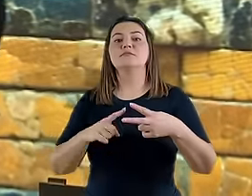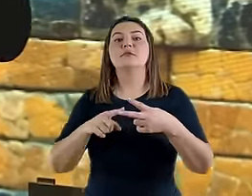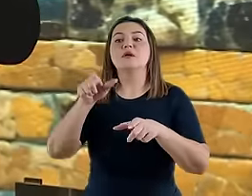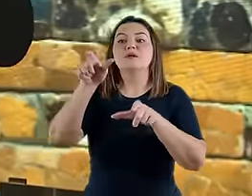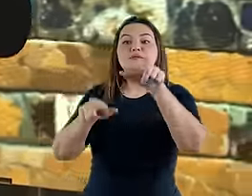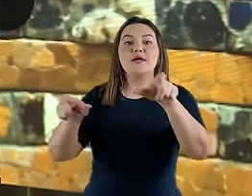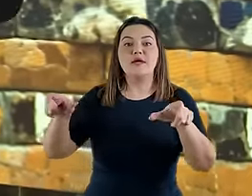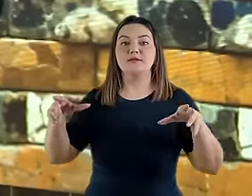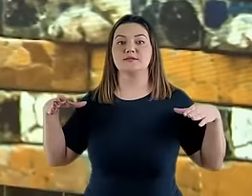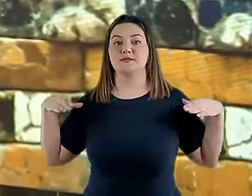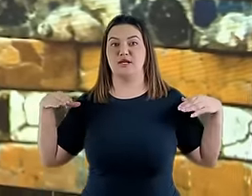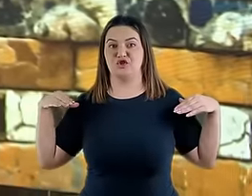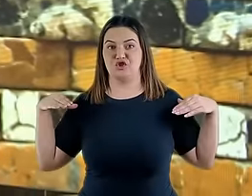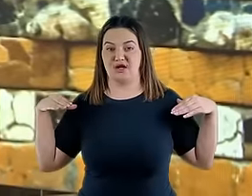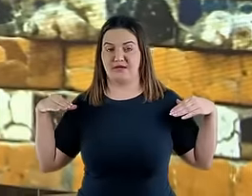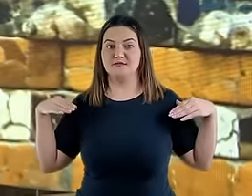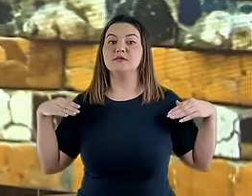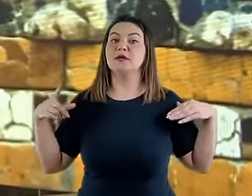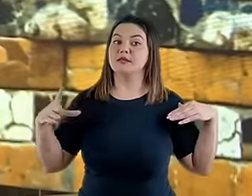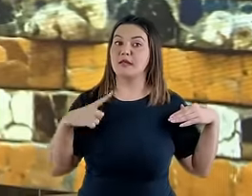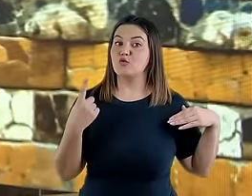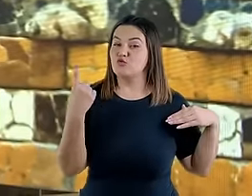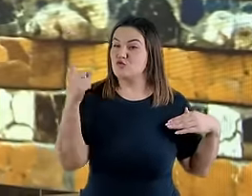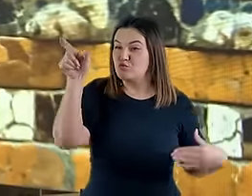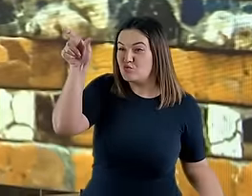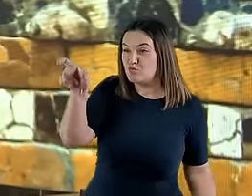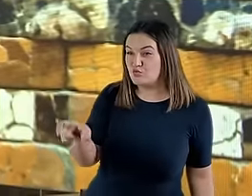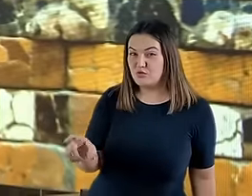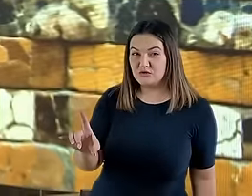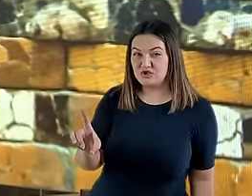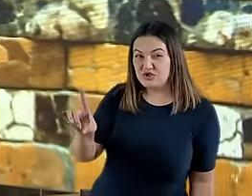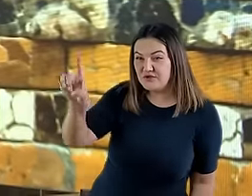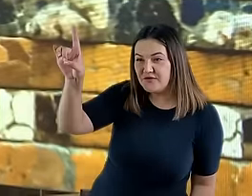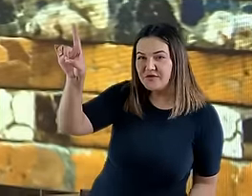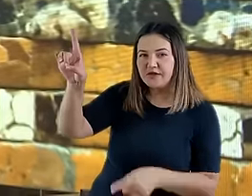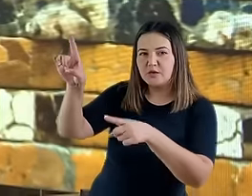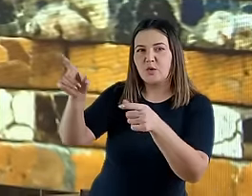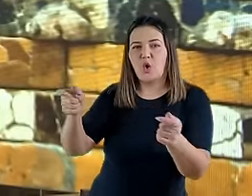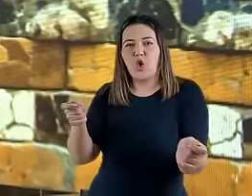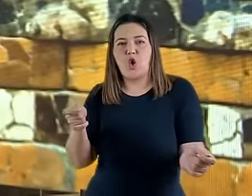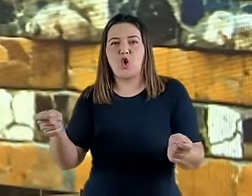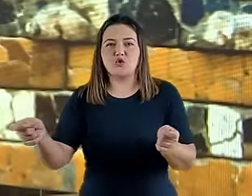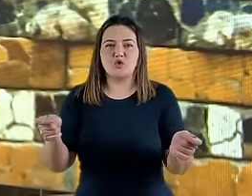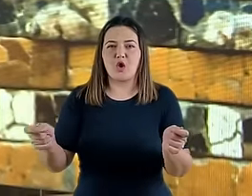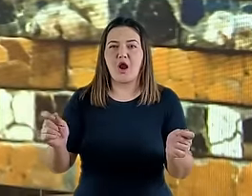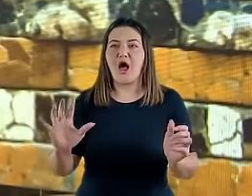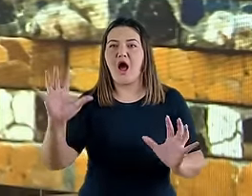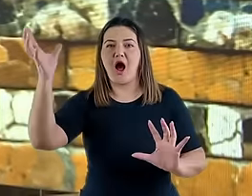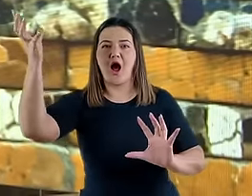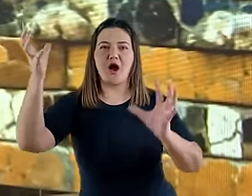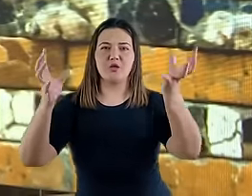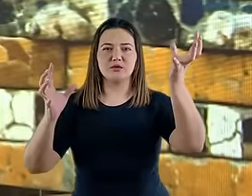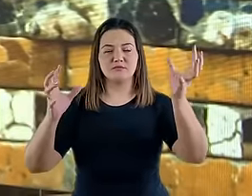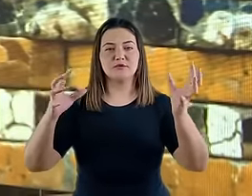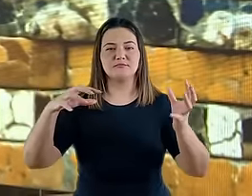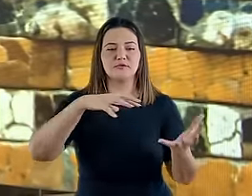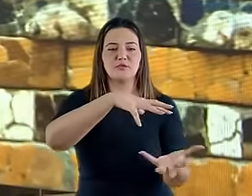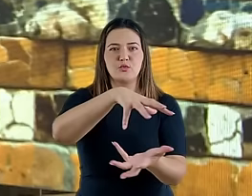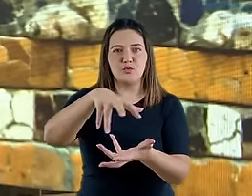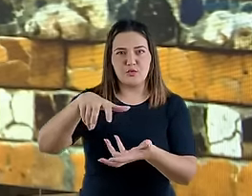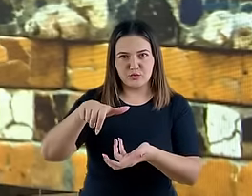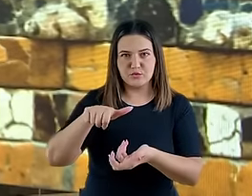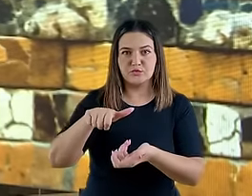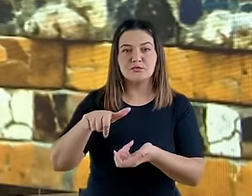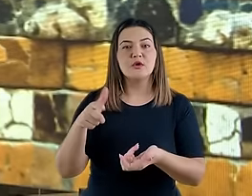celestiais. E entre esses seres celestiais, um ser divino que controla os acontecimentos sobre a